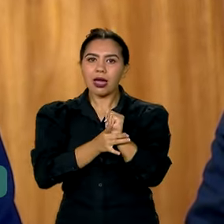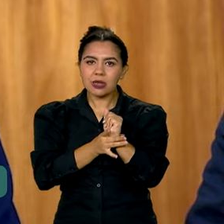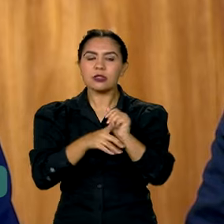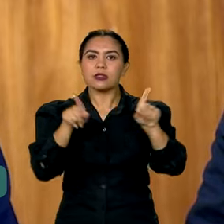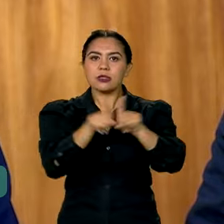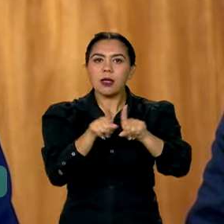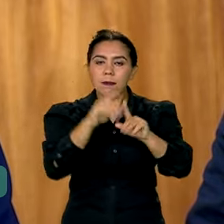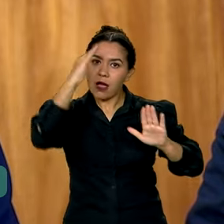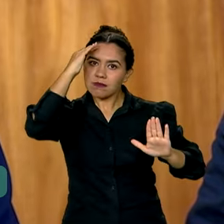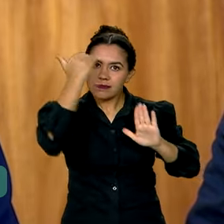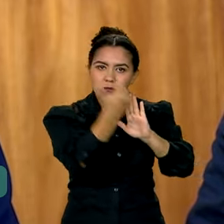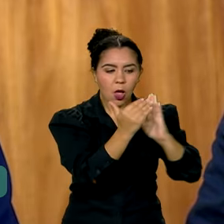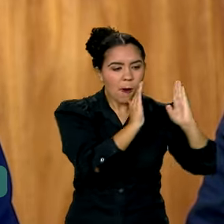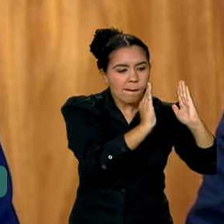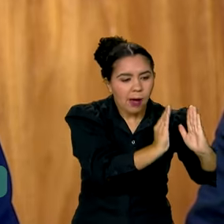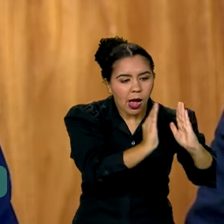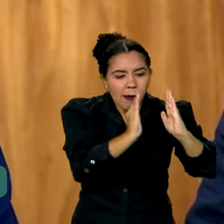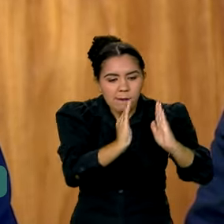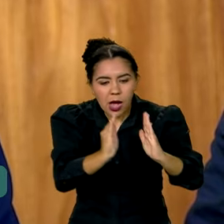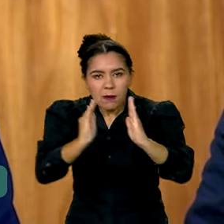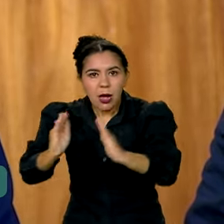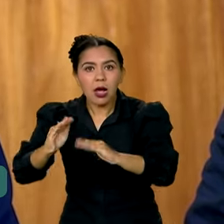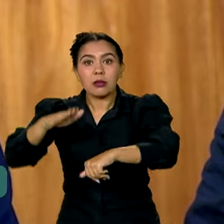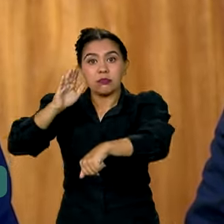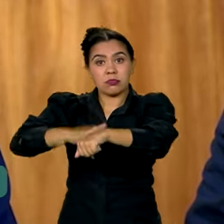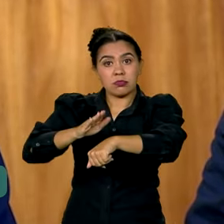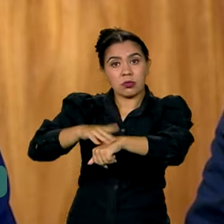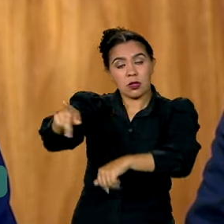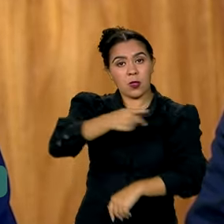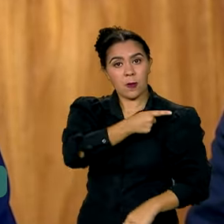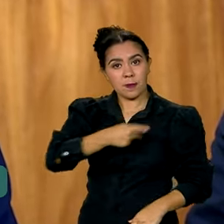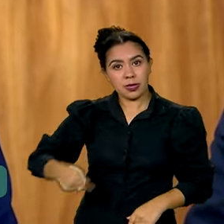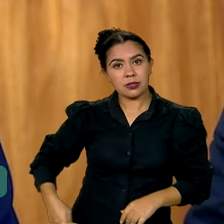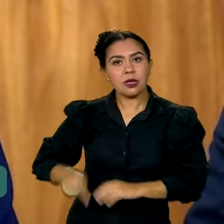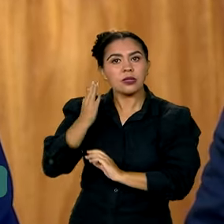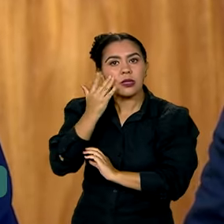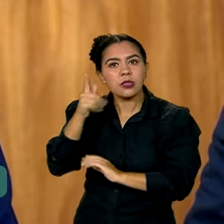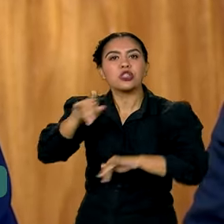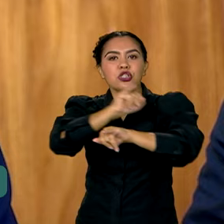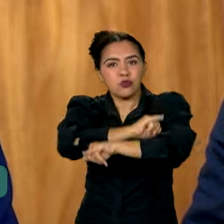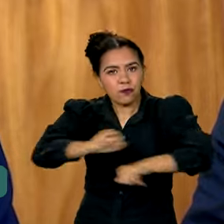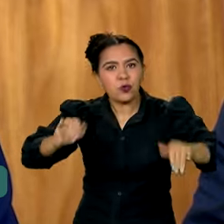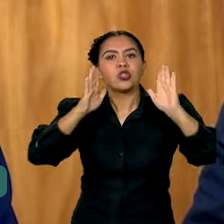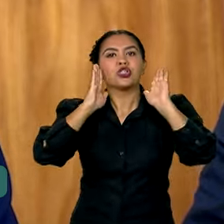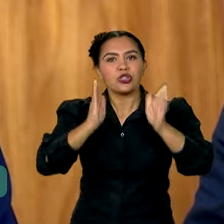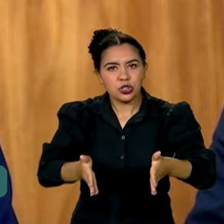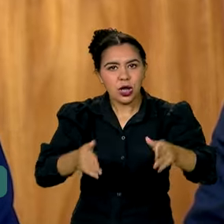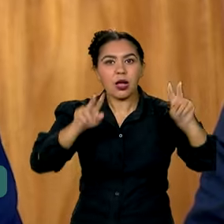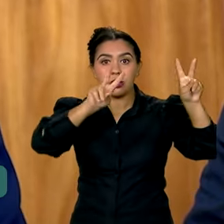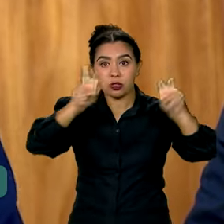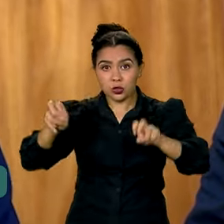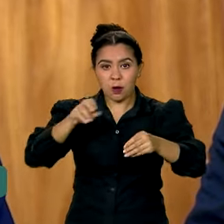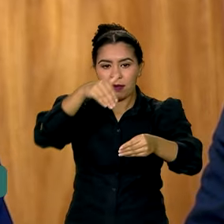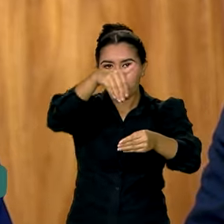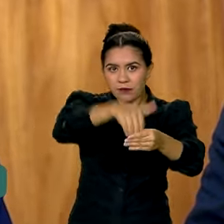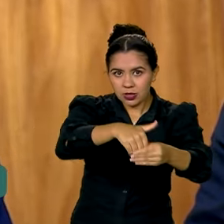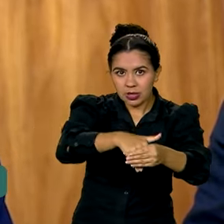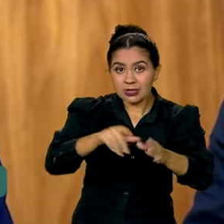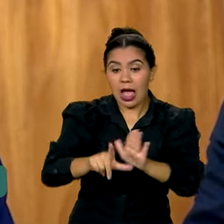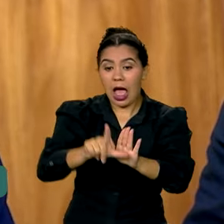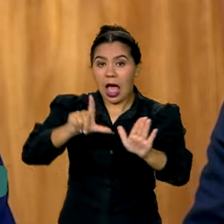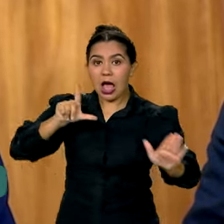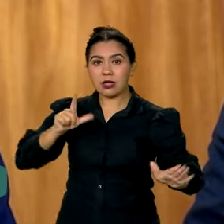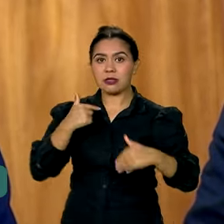cronograma que o próprio presidente Lira já divulgou de votação antes do recesso. Então, a